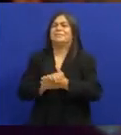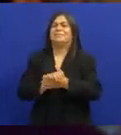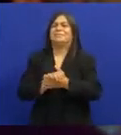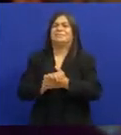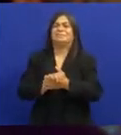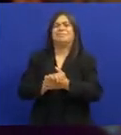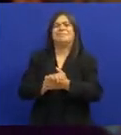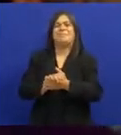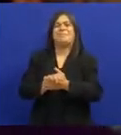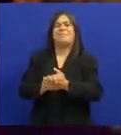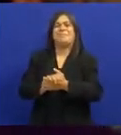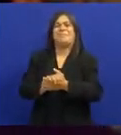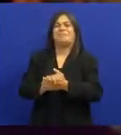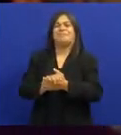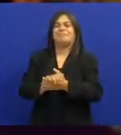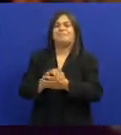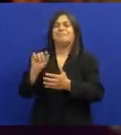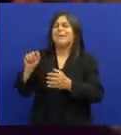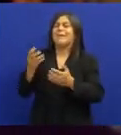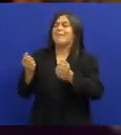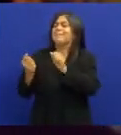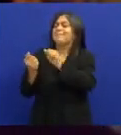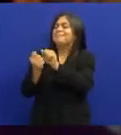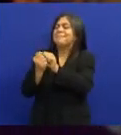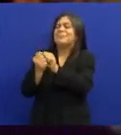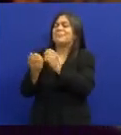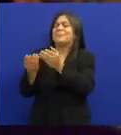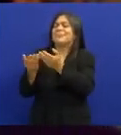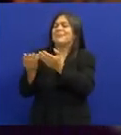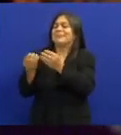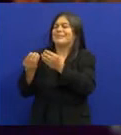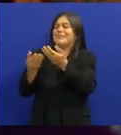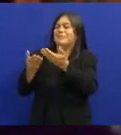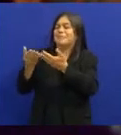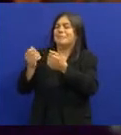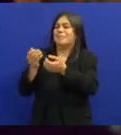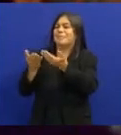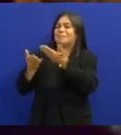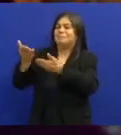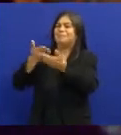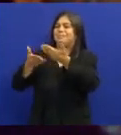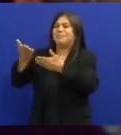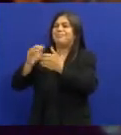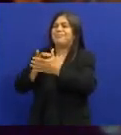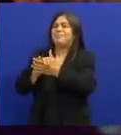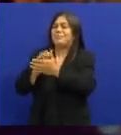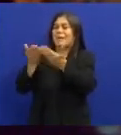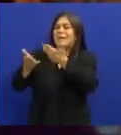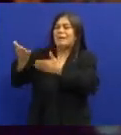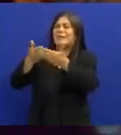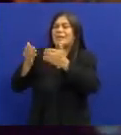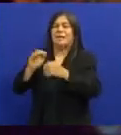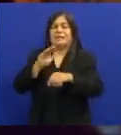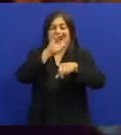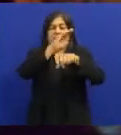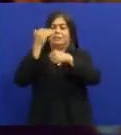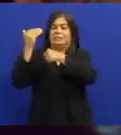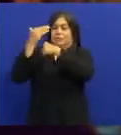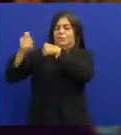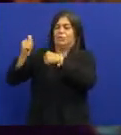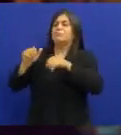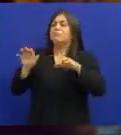Que foi gravar o disco Dela no Rio E aí a gente ficou E Cátia Cátia foi Solicitada Pra fazer o projeto